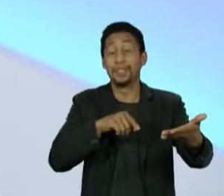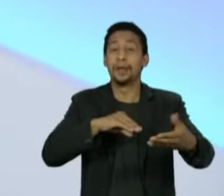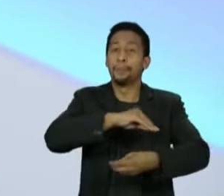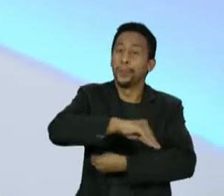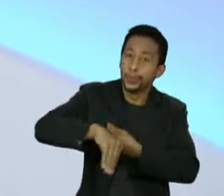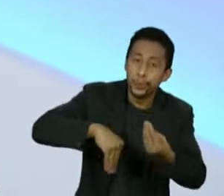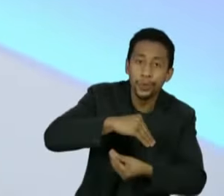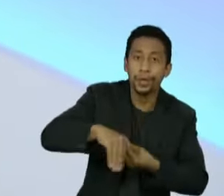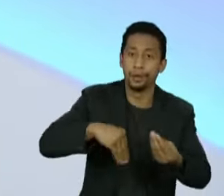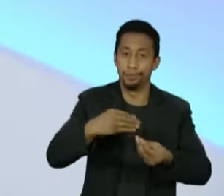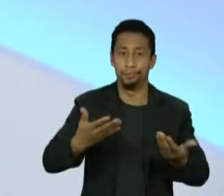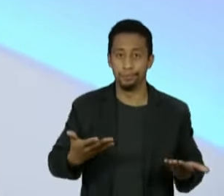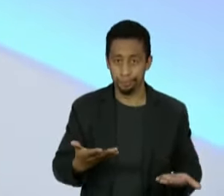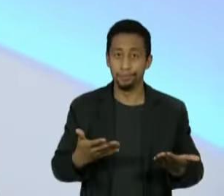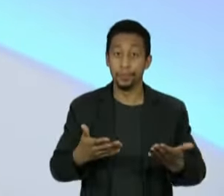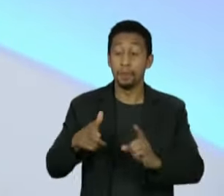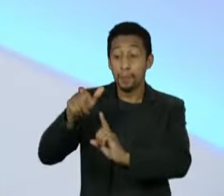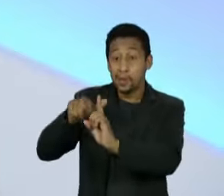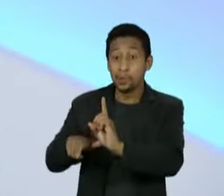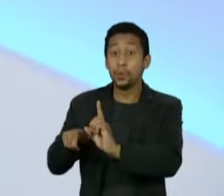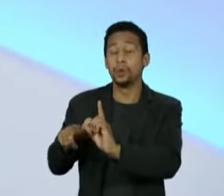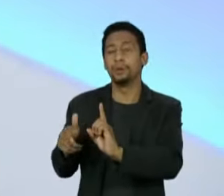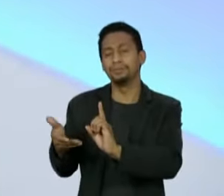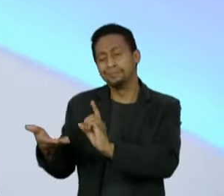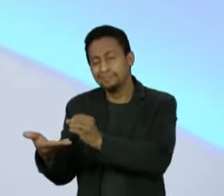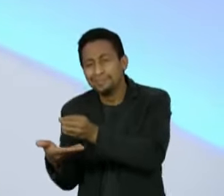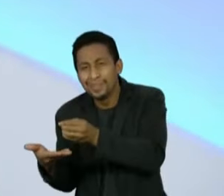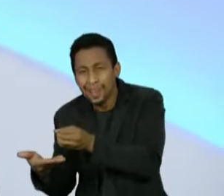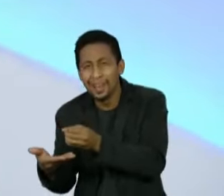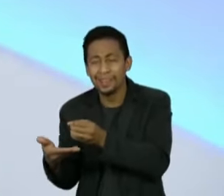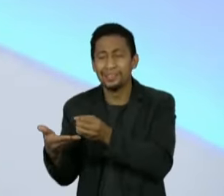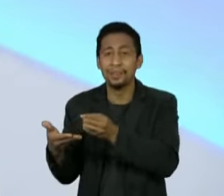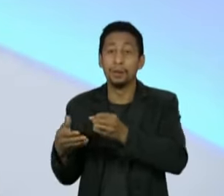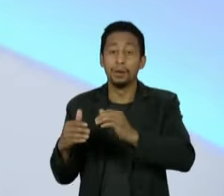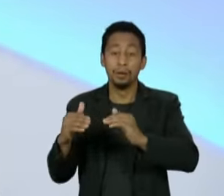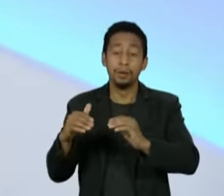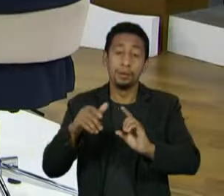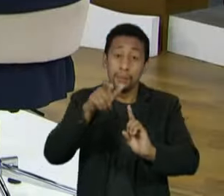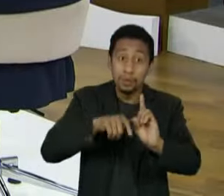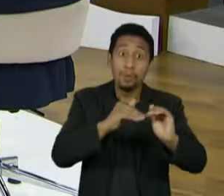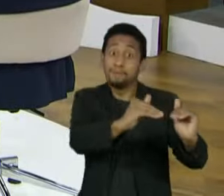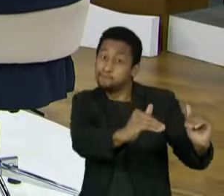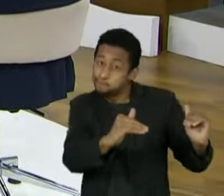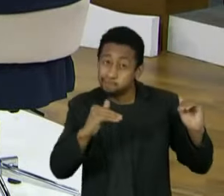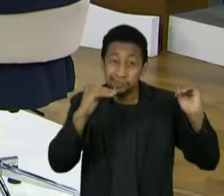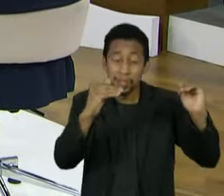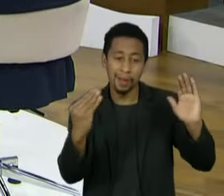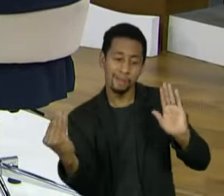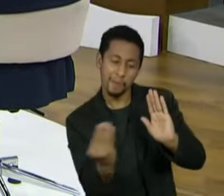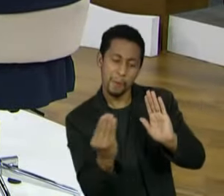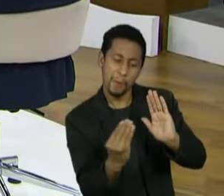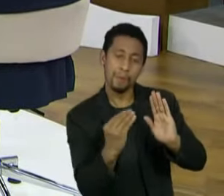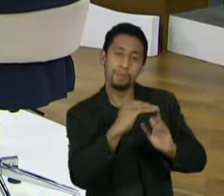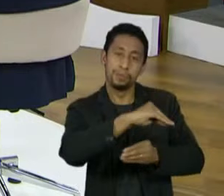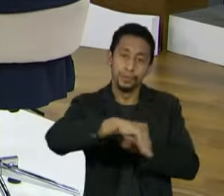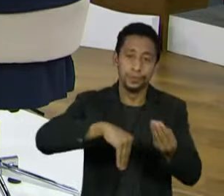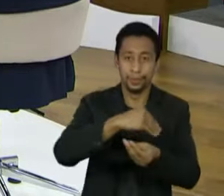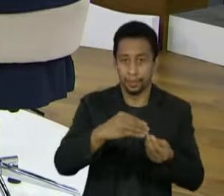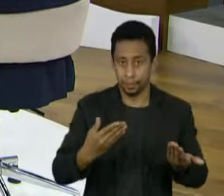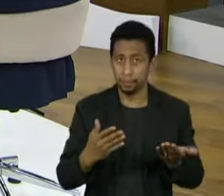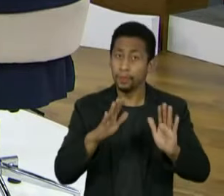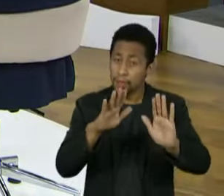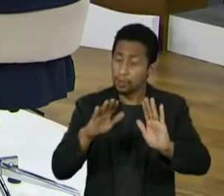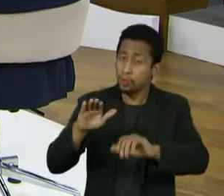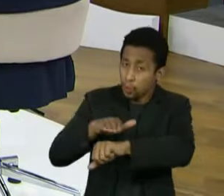pequenos ou figuras tangenciais. Eu fiz uma sugestão de relatório para o próprio Renan, foi protocolada na sexta-feira. Eu aponto 18 pessoas.